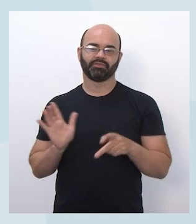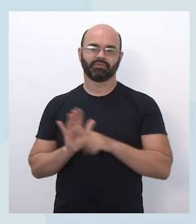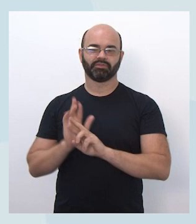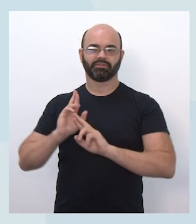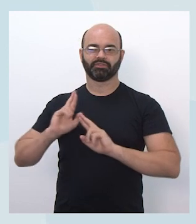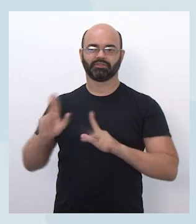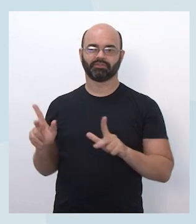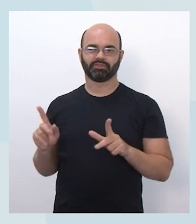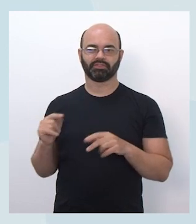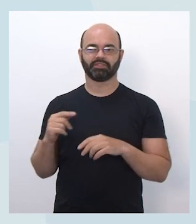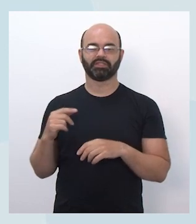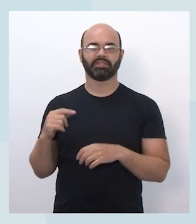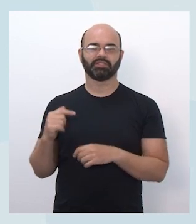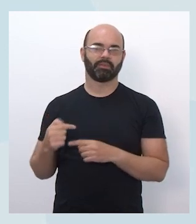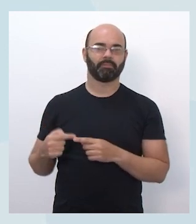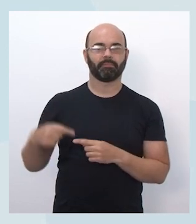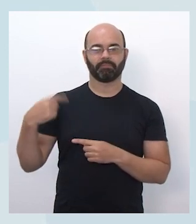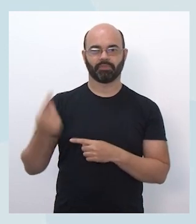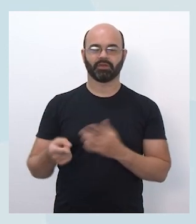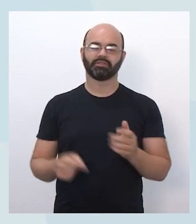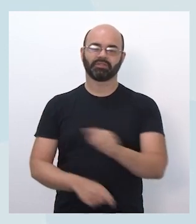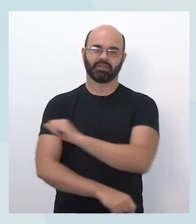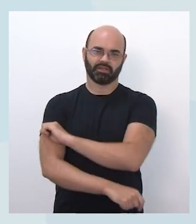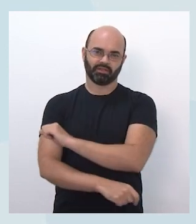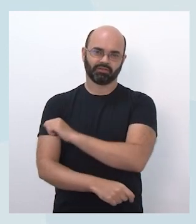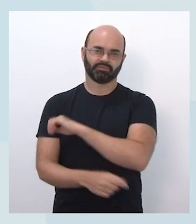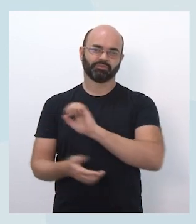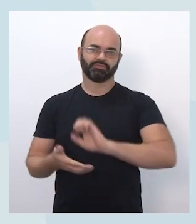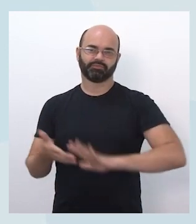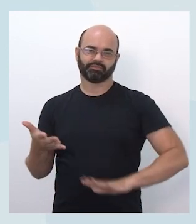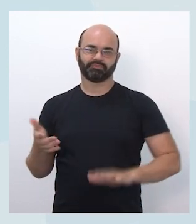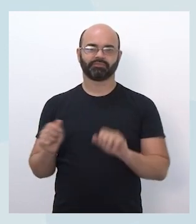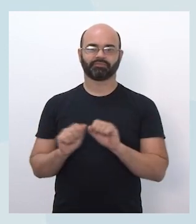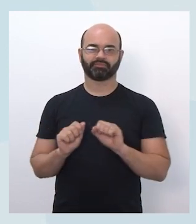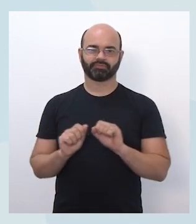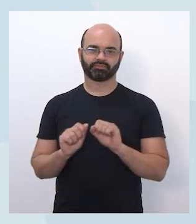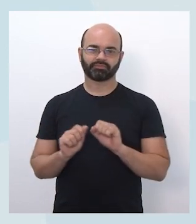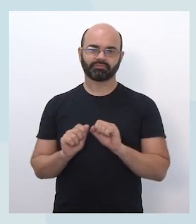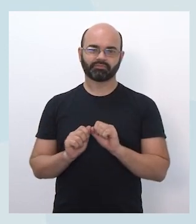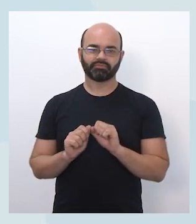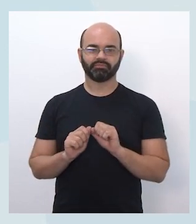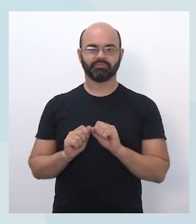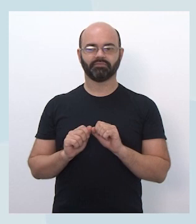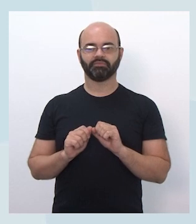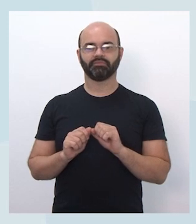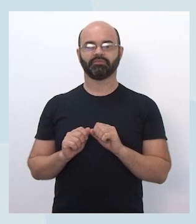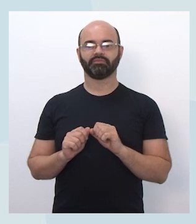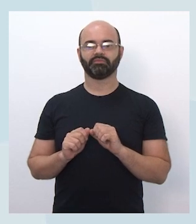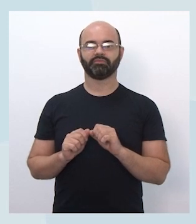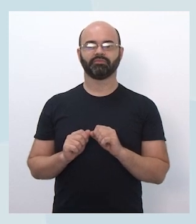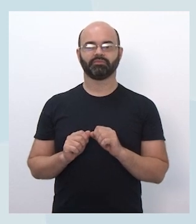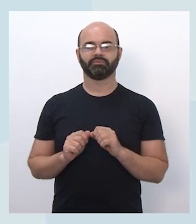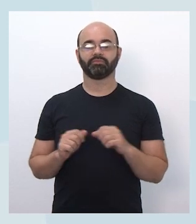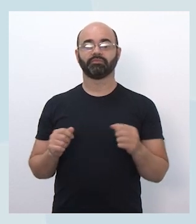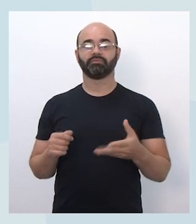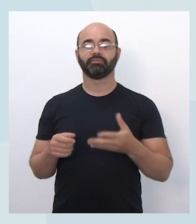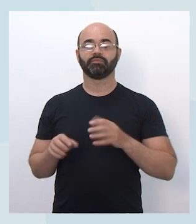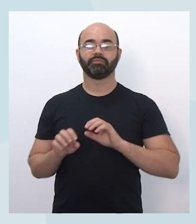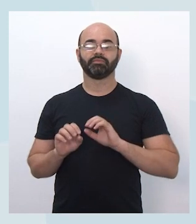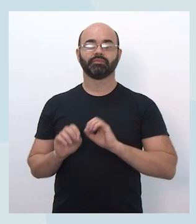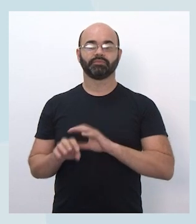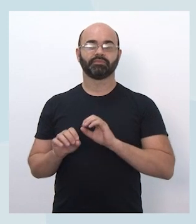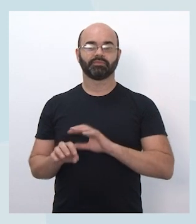voz, o dos alunos, como é para realizar as atividades, está vinculado a planos de dados móveis de 3 gigas, tá bom?